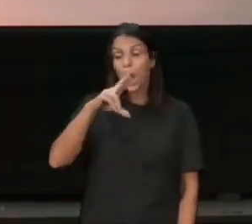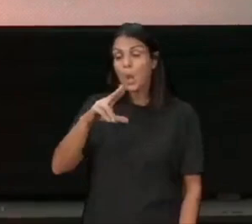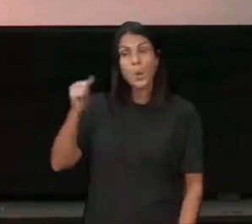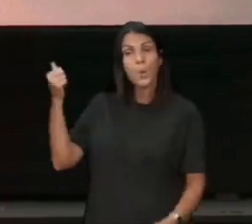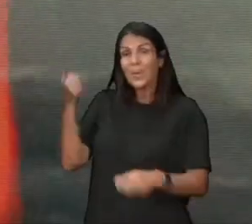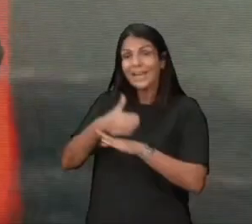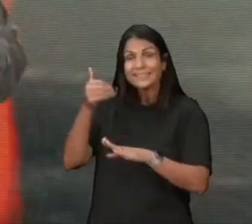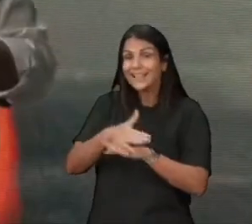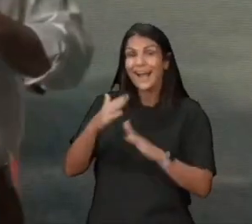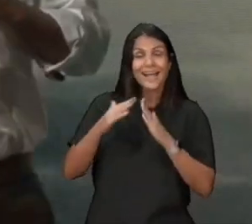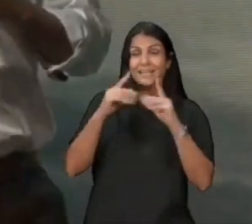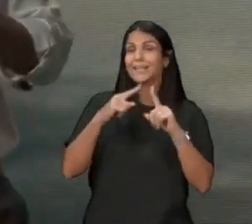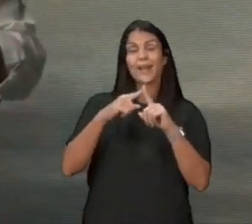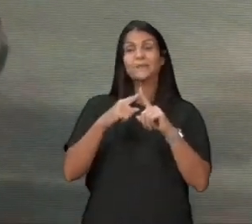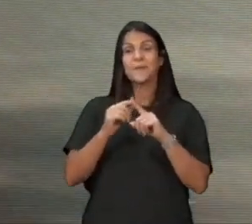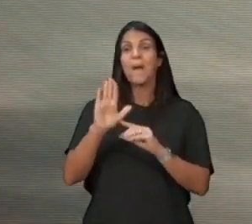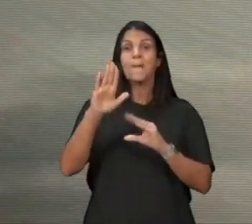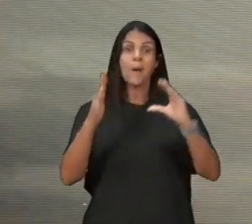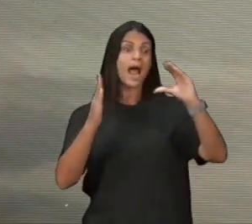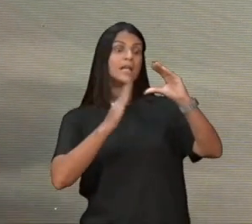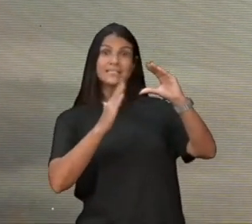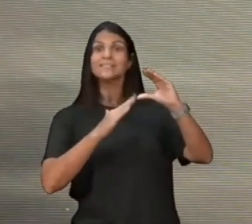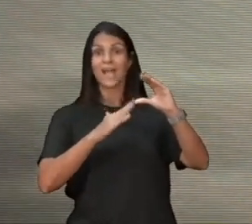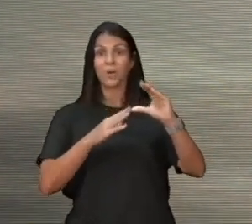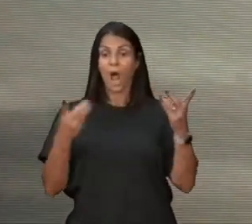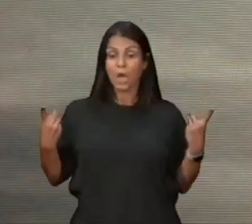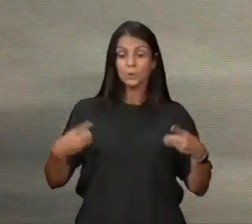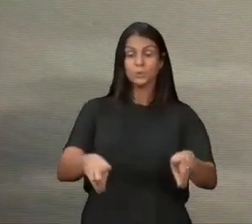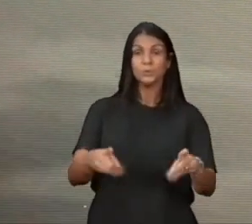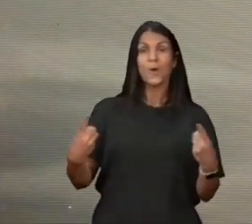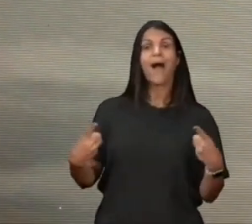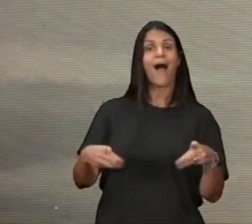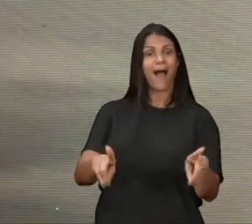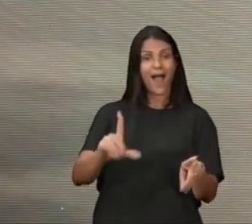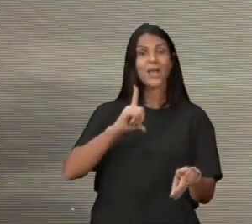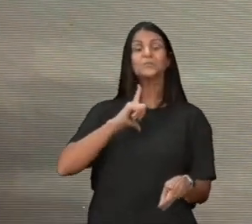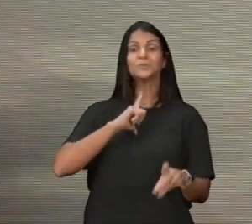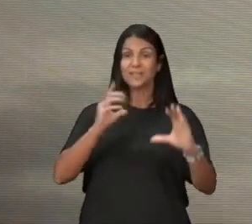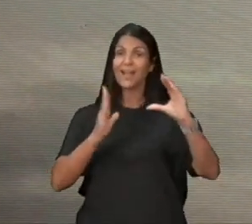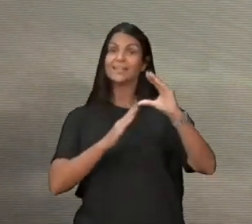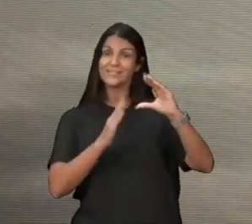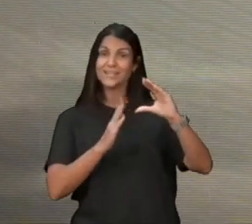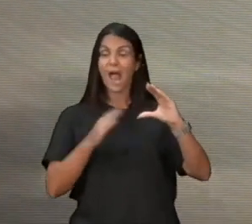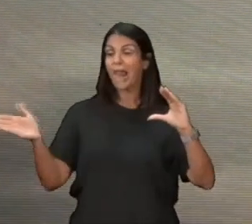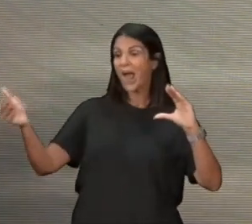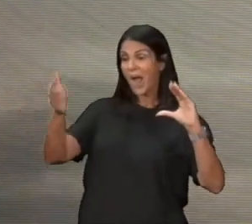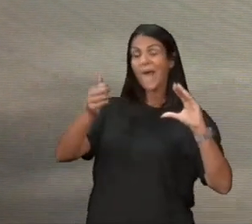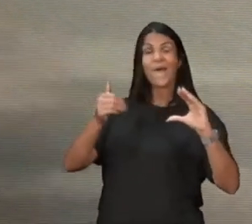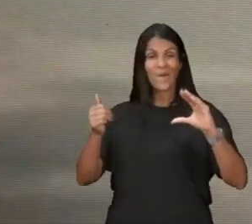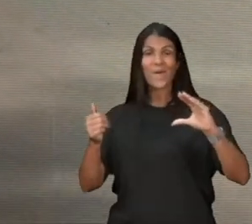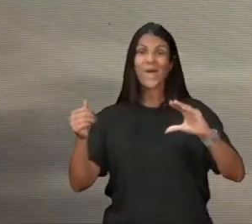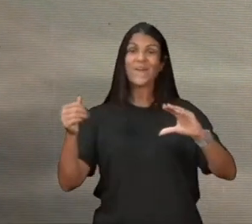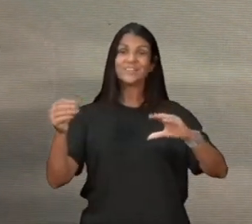em uma festinha, em um churrasco, faz um churrasco da célula, leva esse amigo, mostra para ele, que nós somos normais, que a gente gosta de picanha, que a gente gosta de